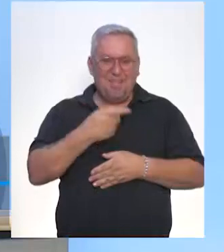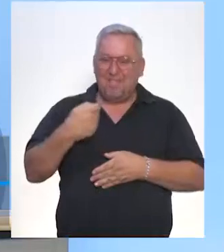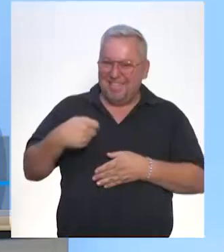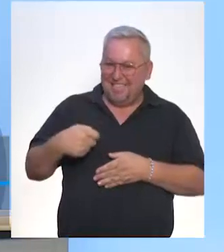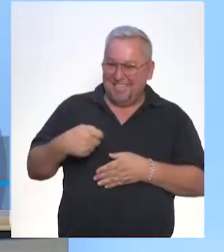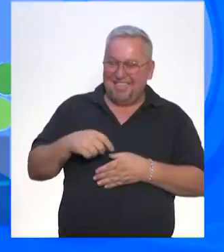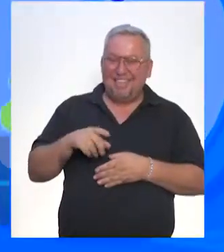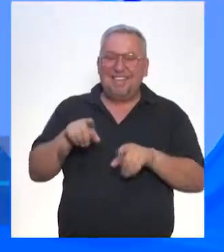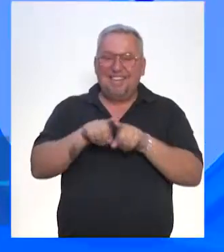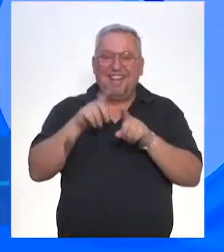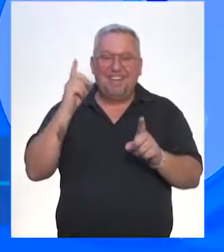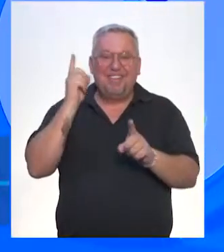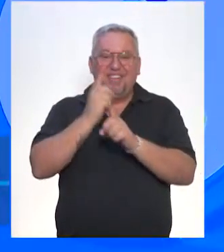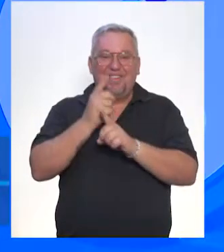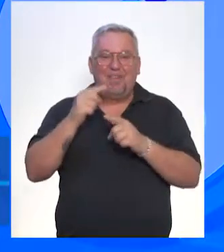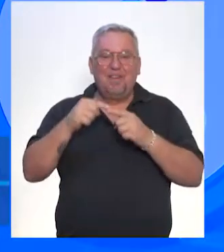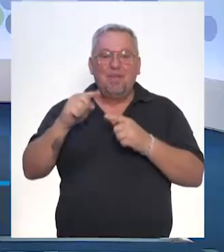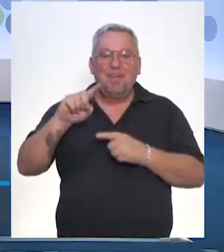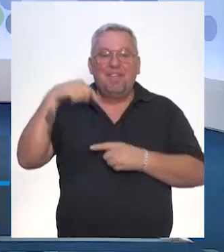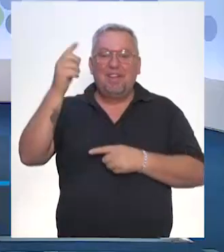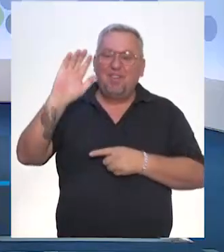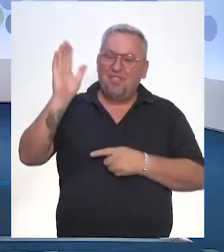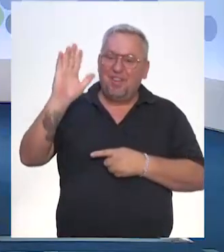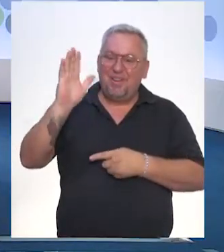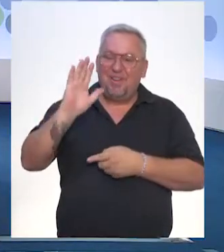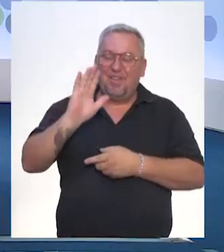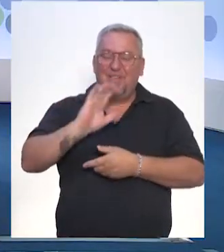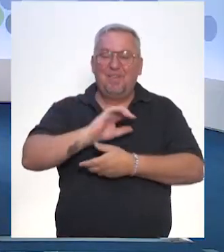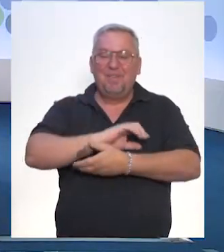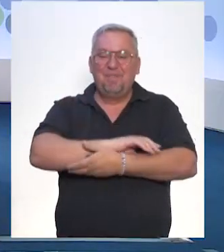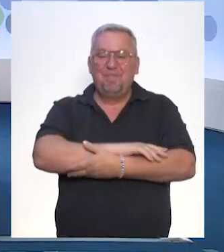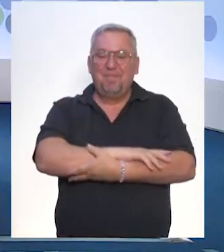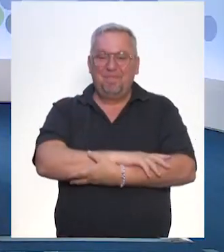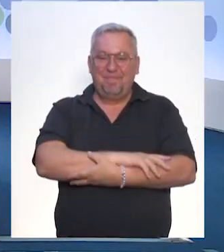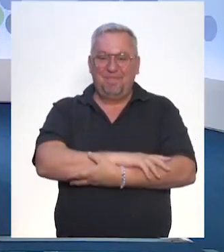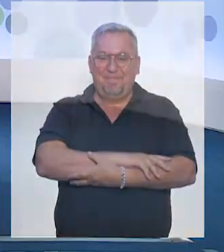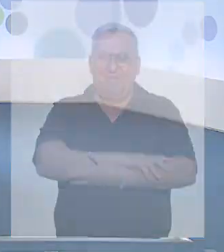nós. A gente se encontra então, pessoal. Até lá. Tchau, tchau.